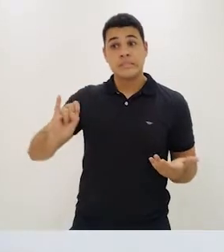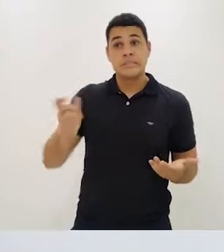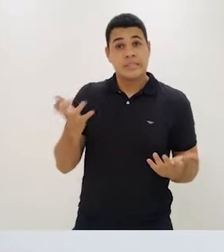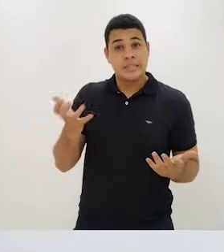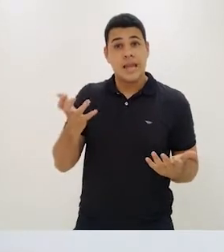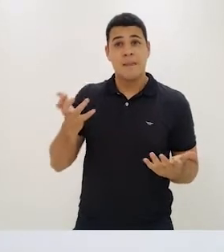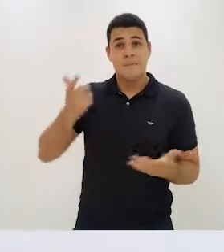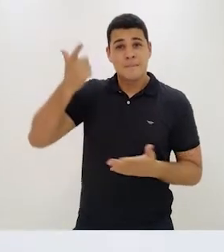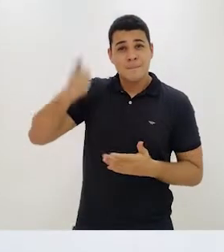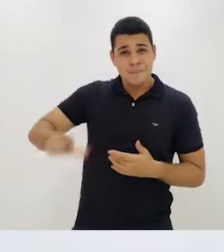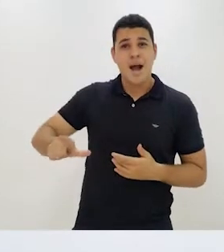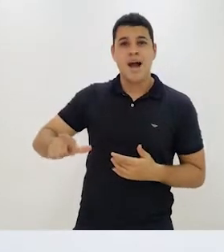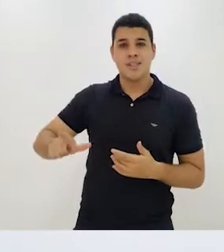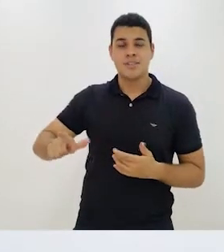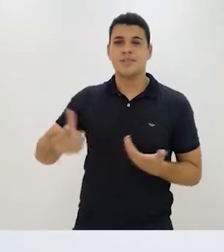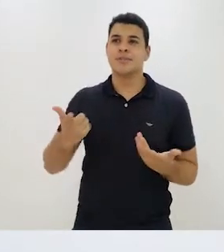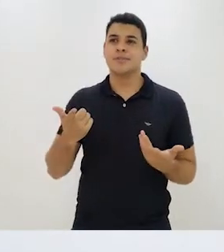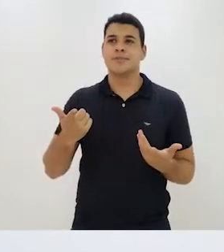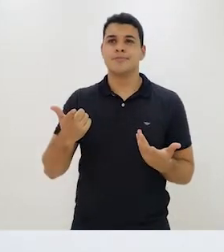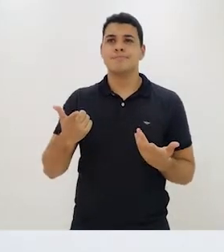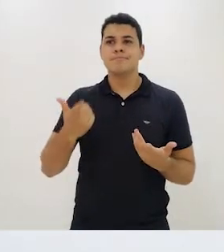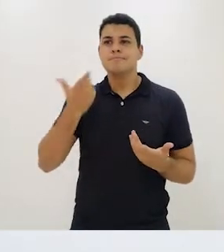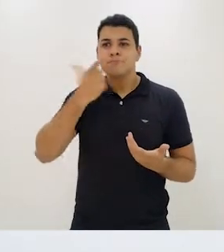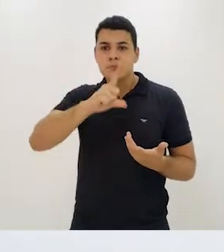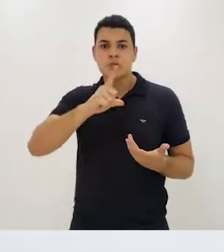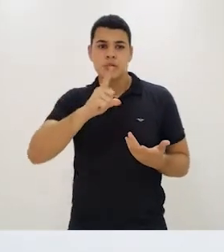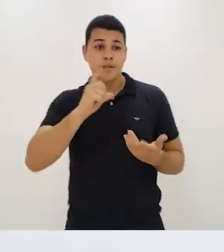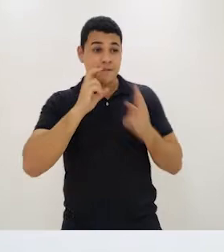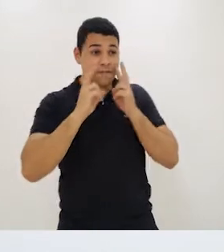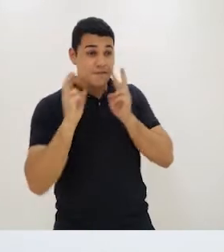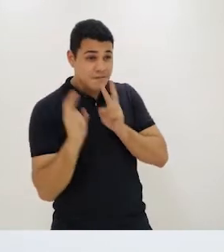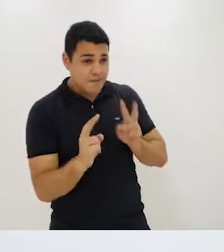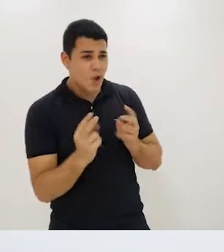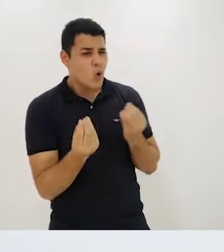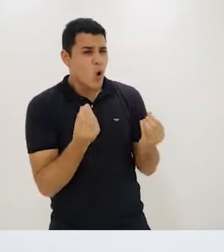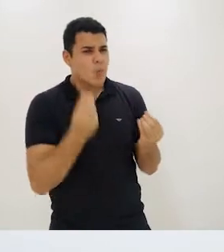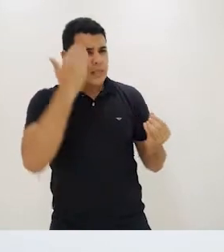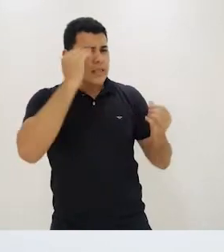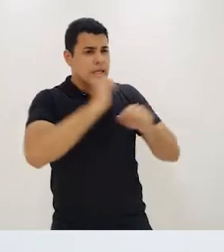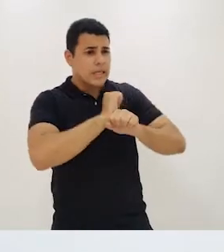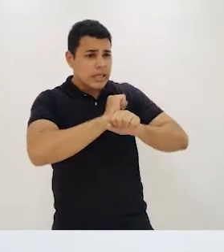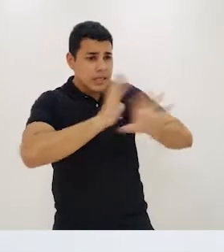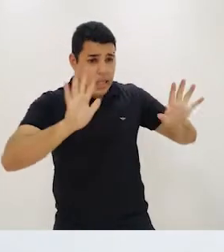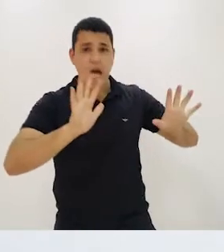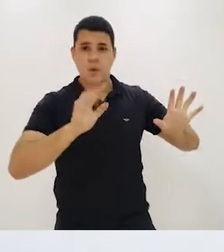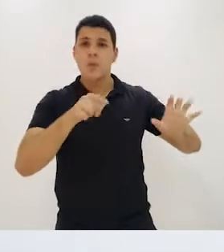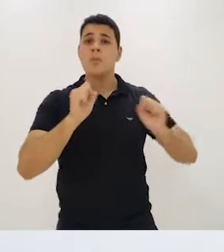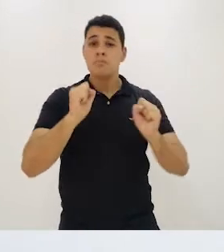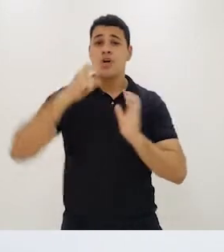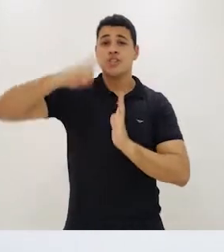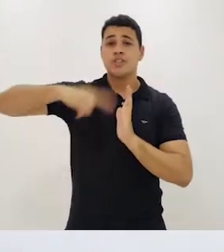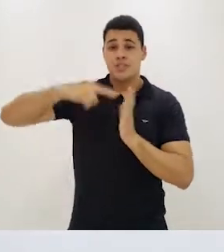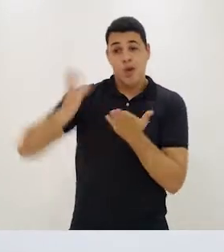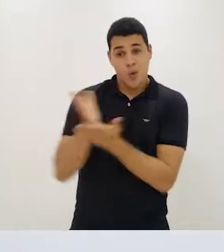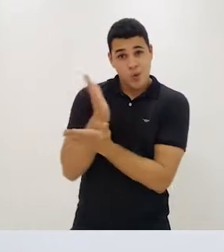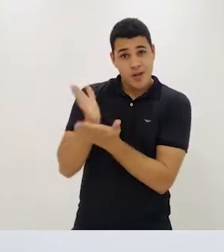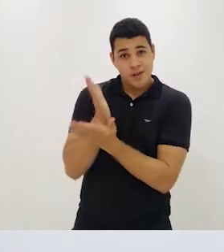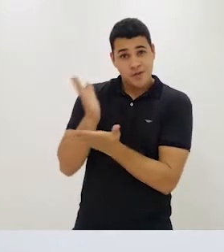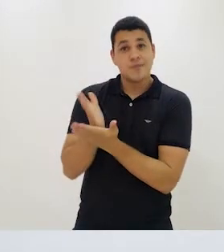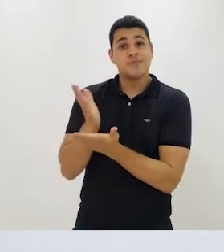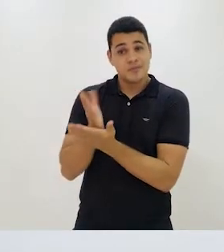Quem quiser ter mais, uma visualização melhor do que eu estou falando, isso vai estar escrito no livro,